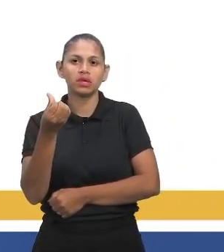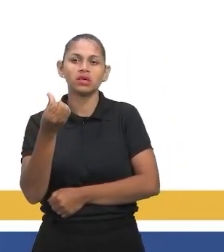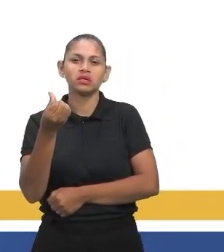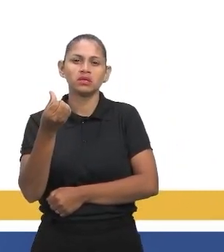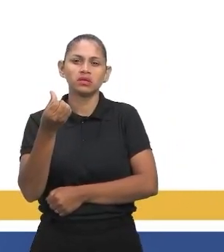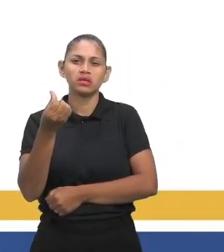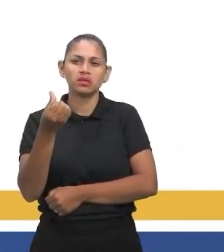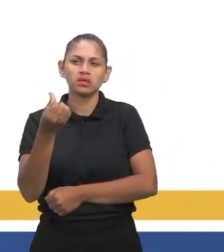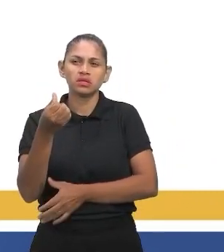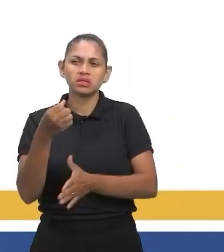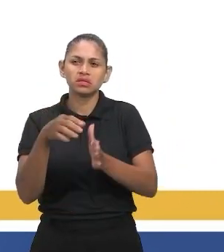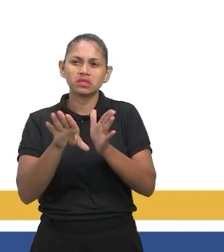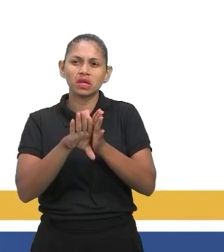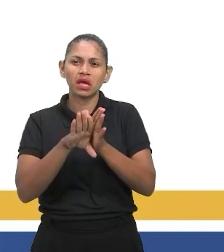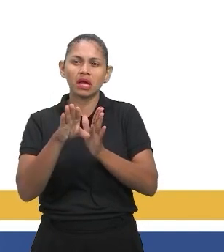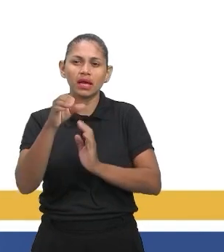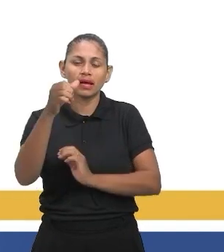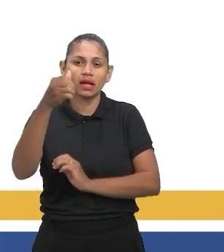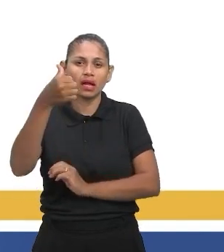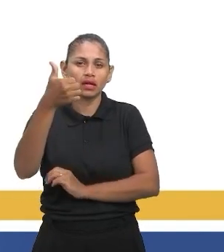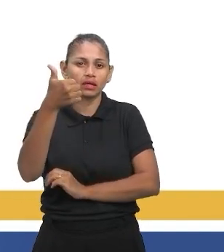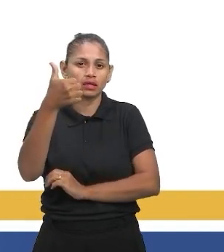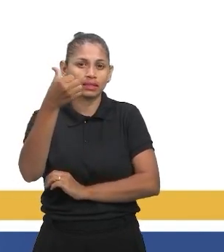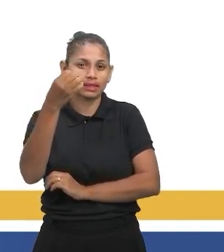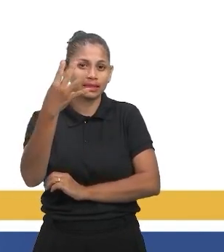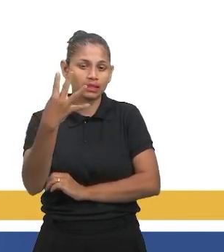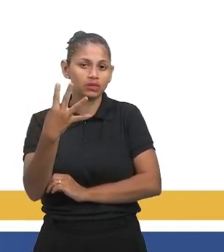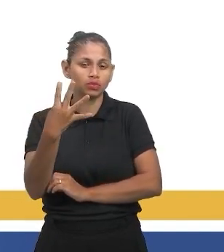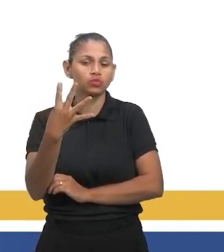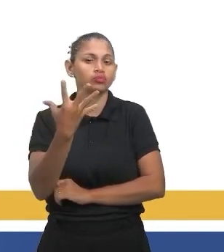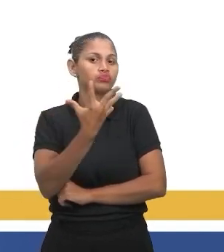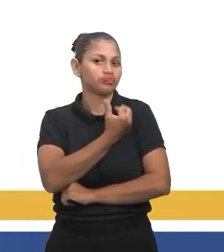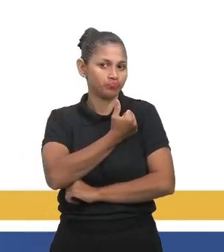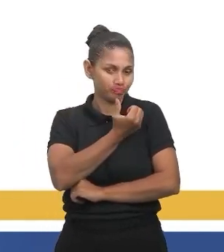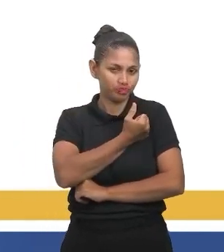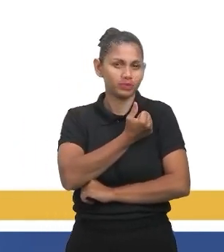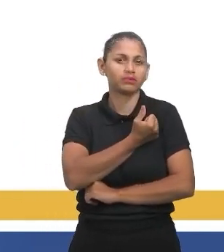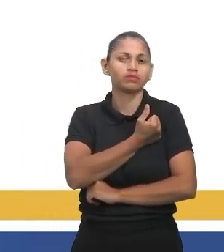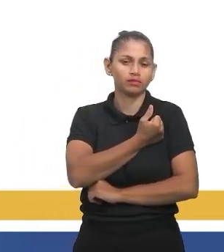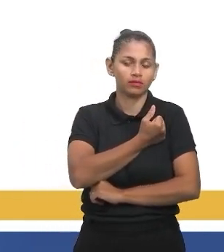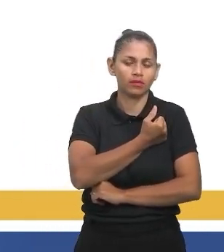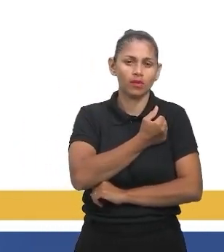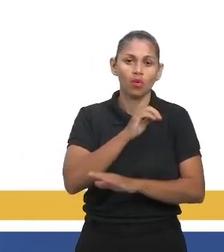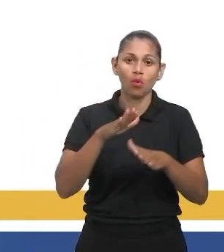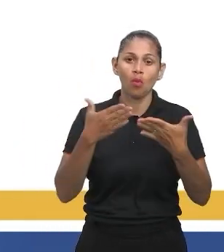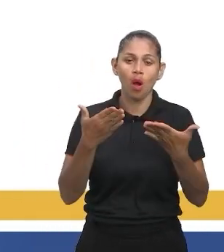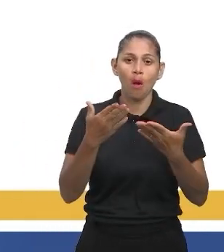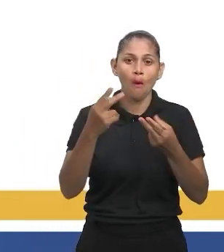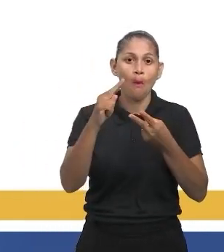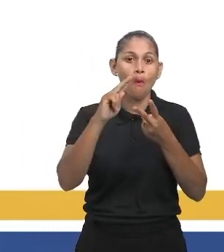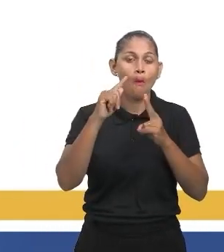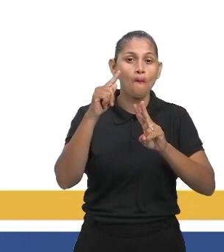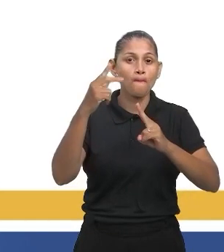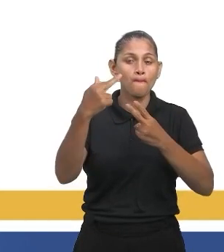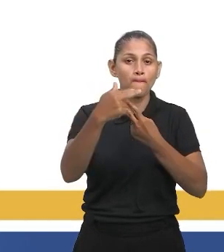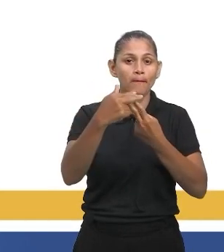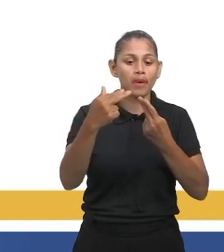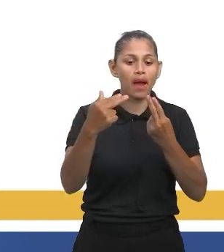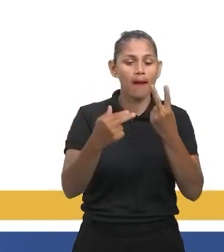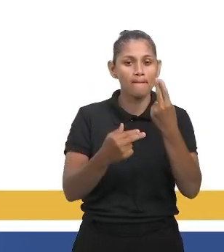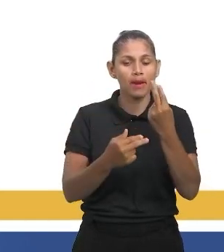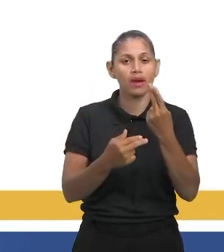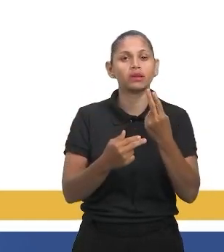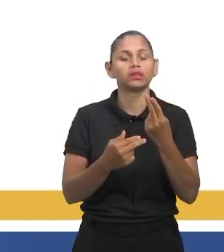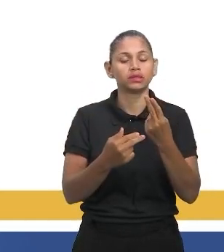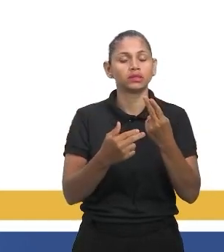números. Eu quero saber a mediana. Ah, tem 14 números. É o número par de termos. Se eu tenho 14 números, eu vou